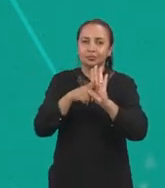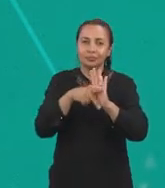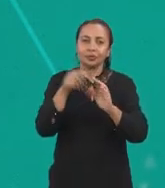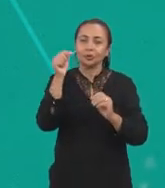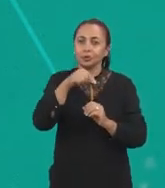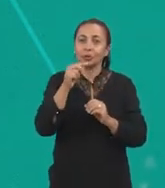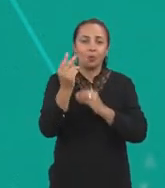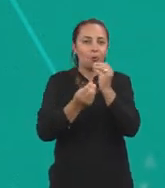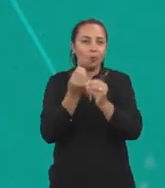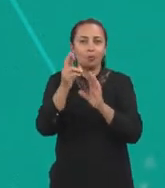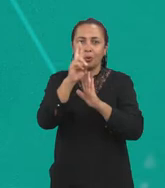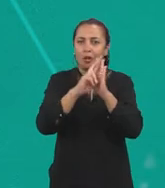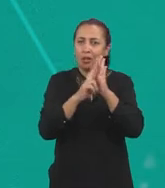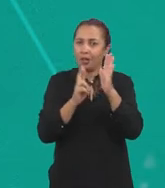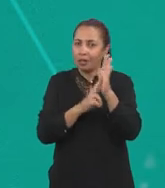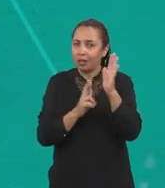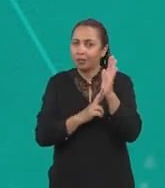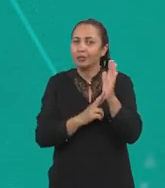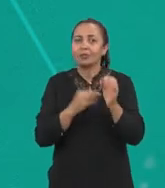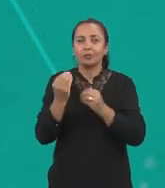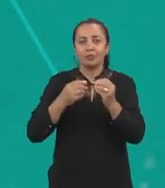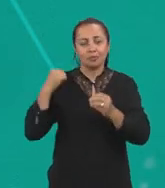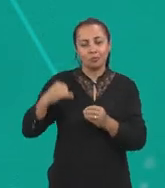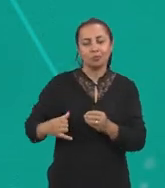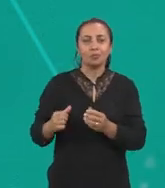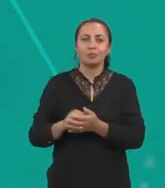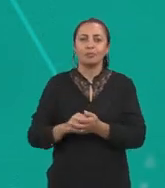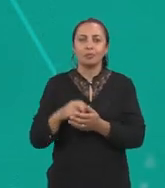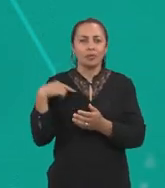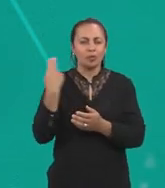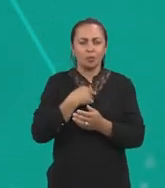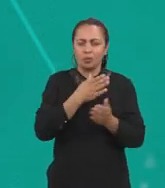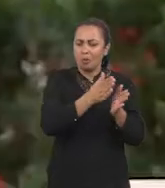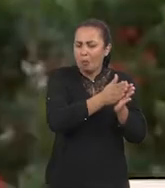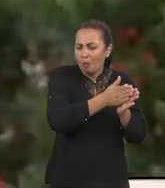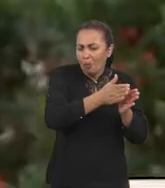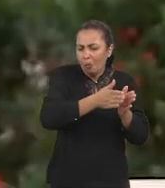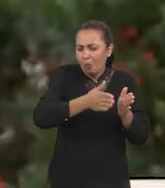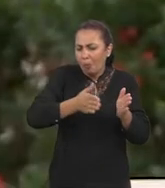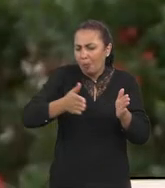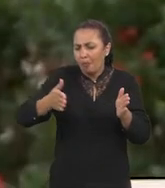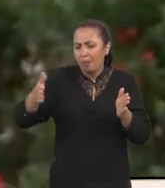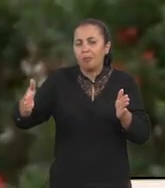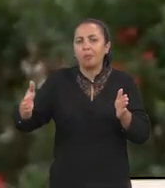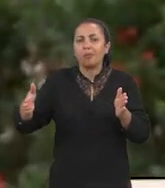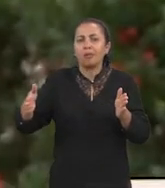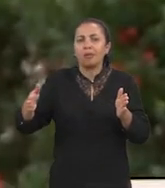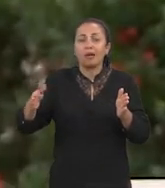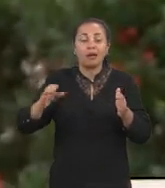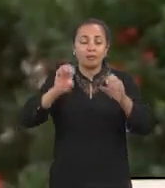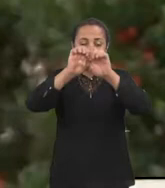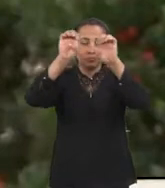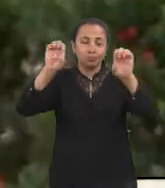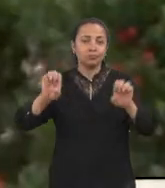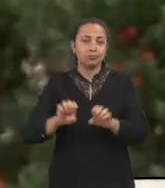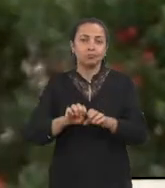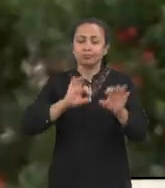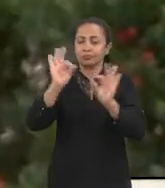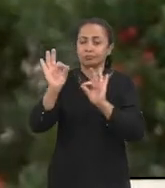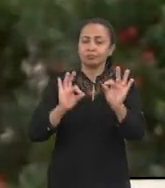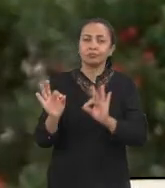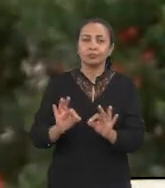como relatório da bolsa, né? A gente perpassa por toda a estrutura